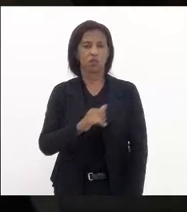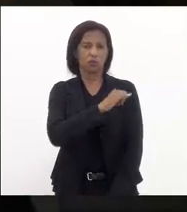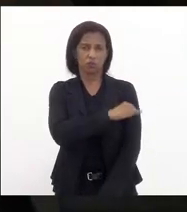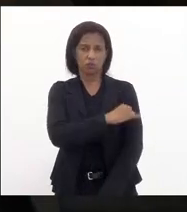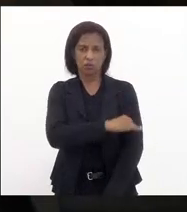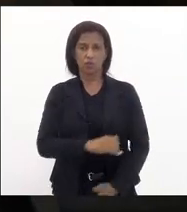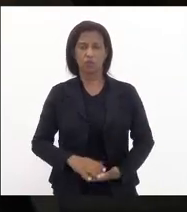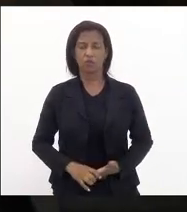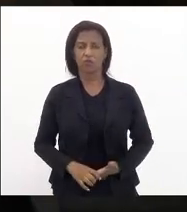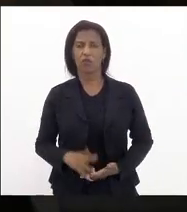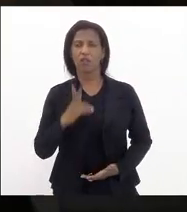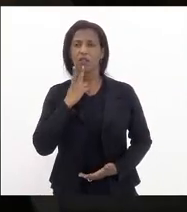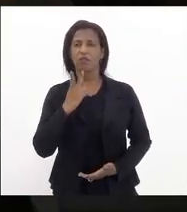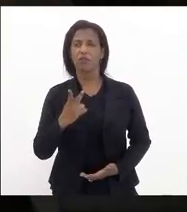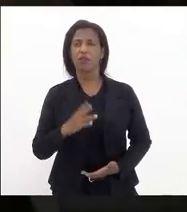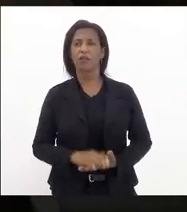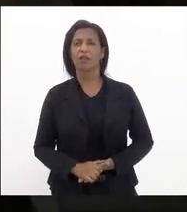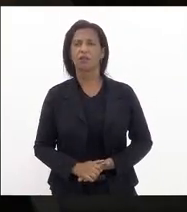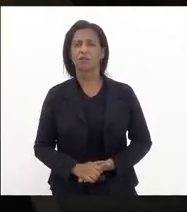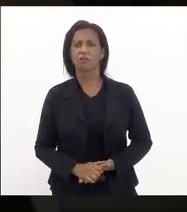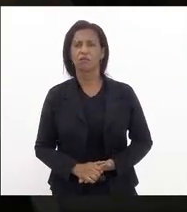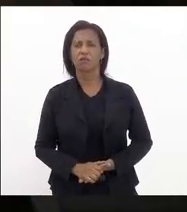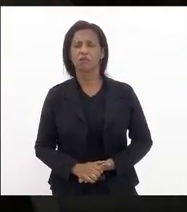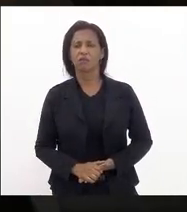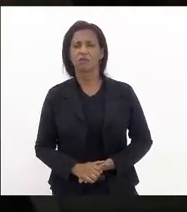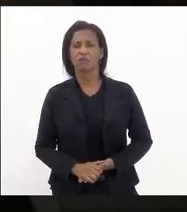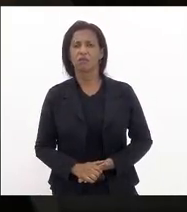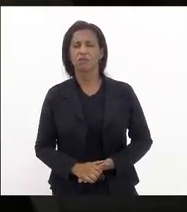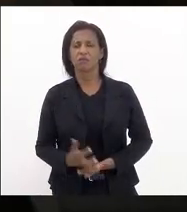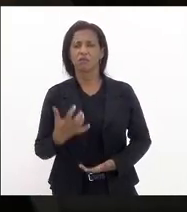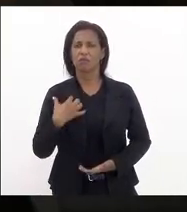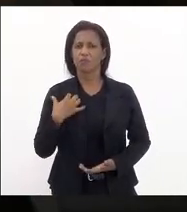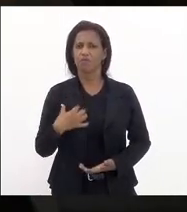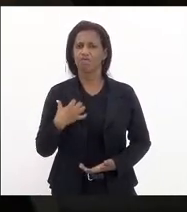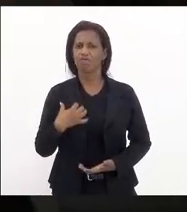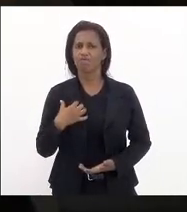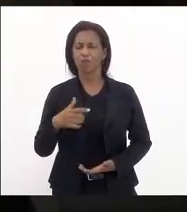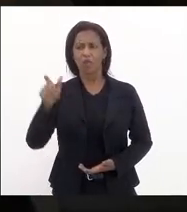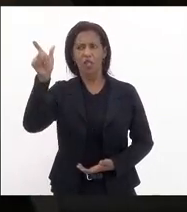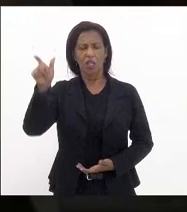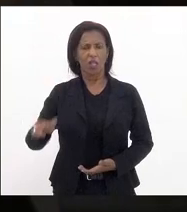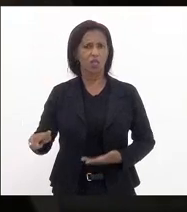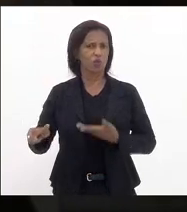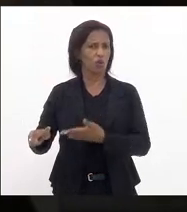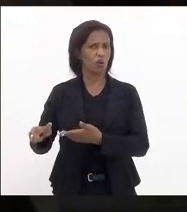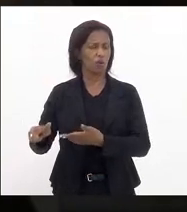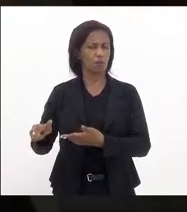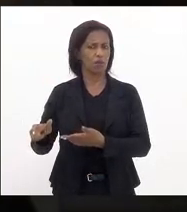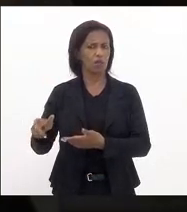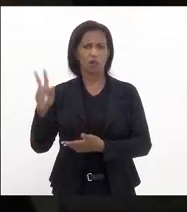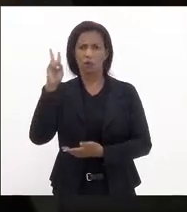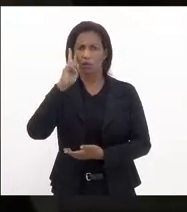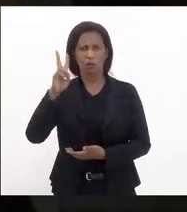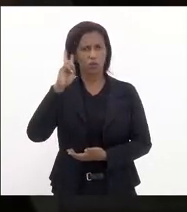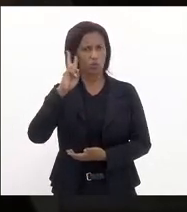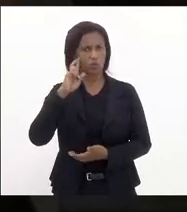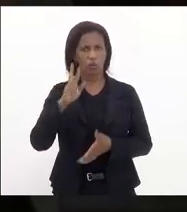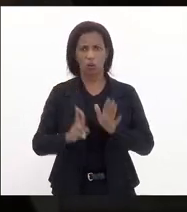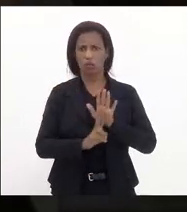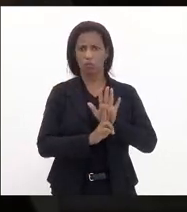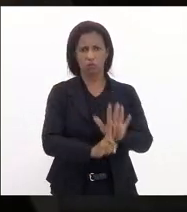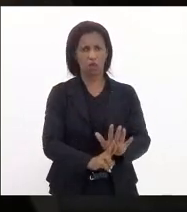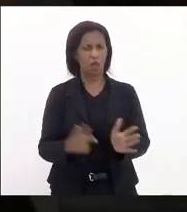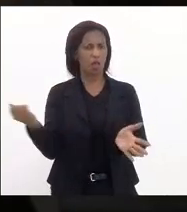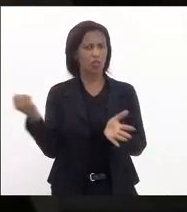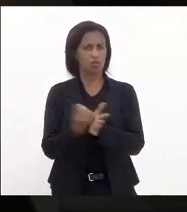Janeiro dizer a minha palavra de indignação esse cara não representa a história a tradição as